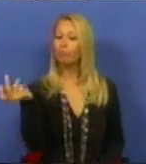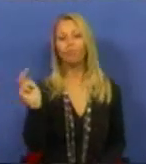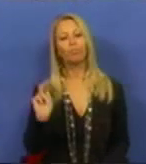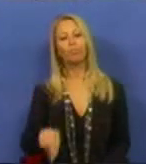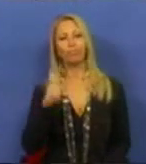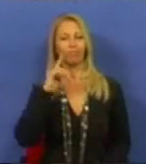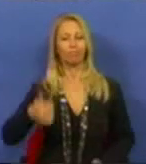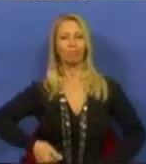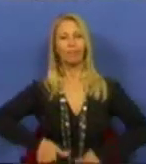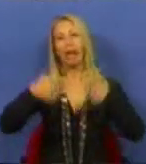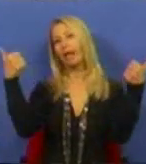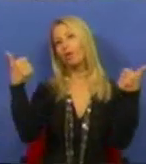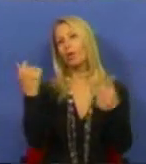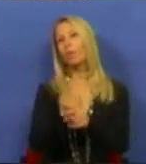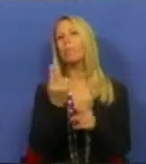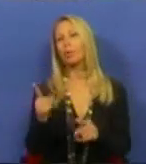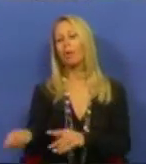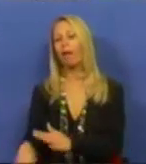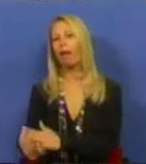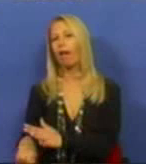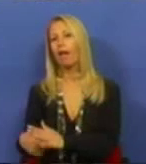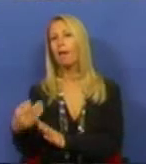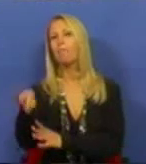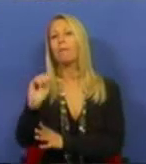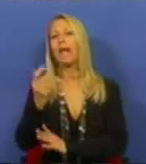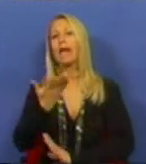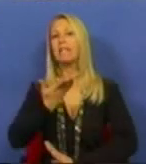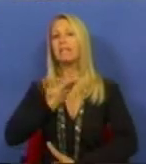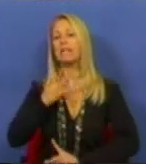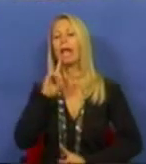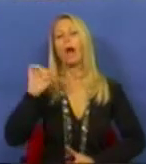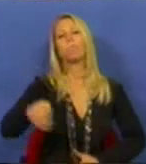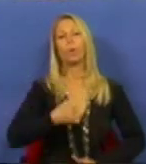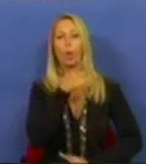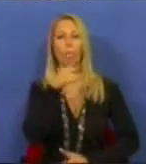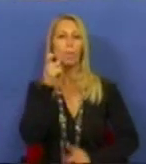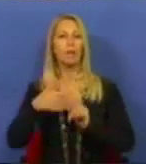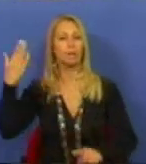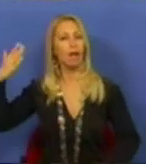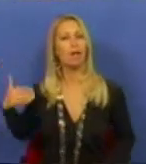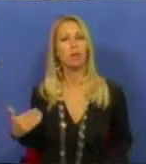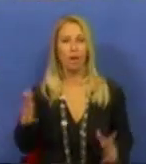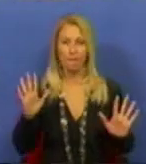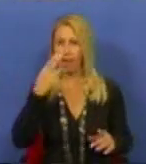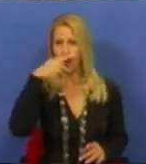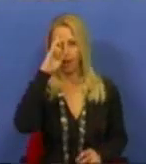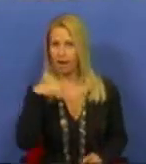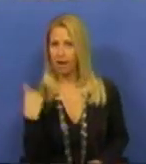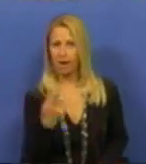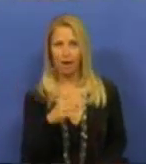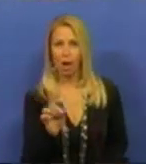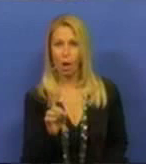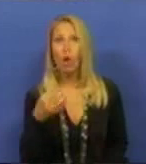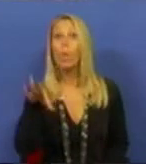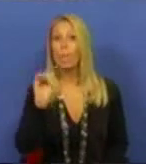ganhador por ter forçado o PSD a rasgar a sua palavra. Mas não nos enganemos, senhores deputados, é que o PS